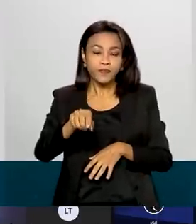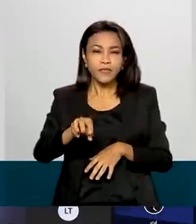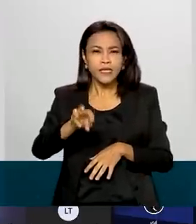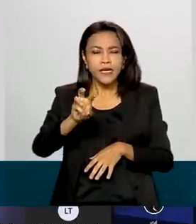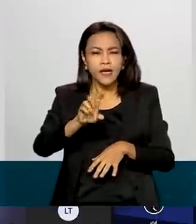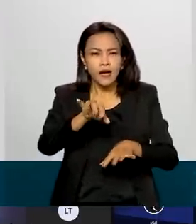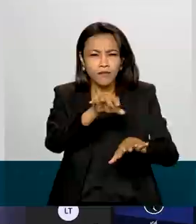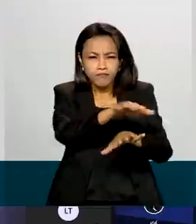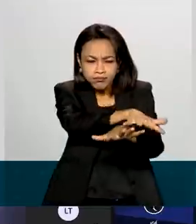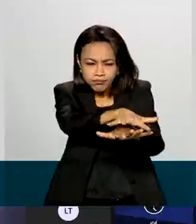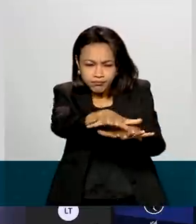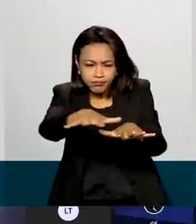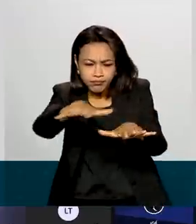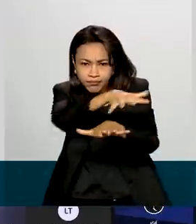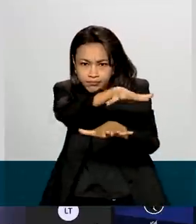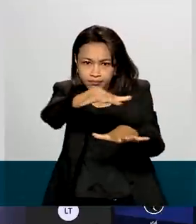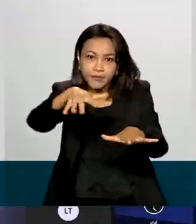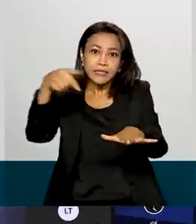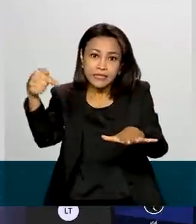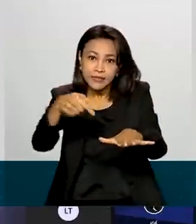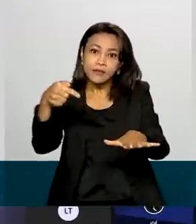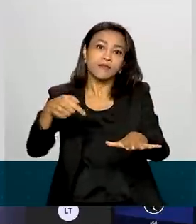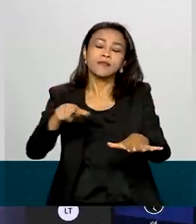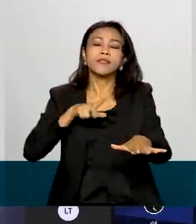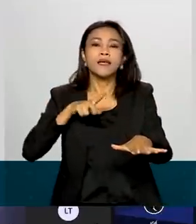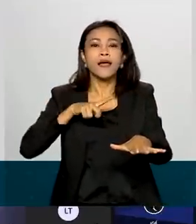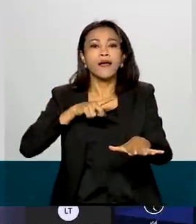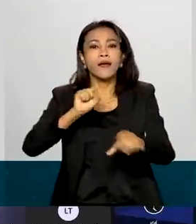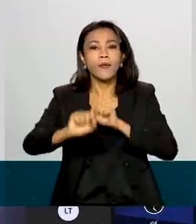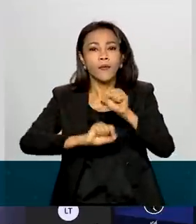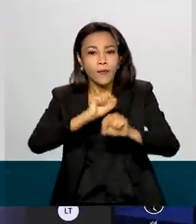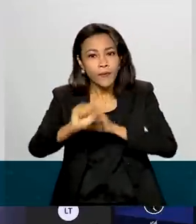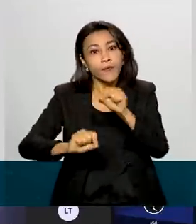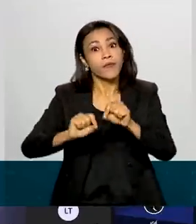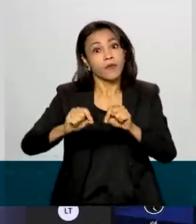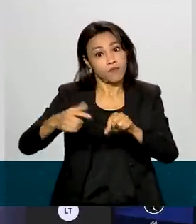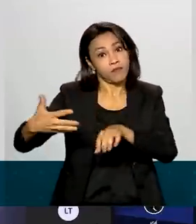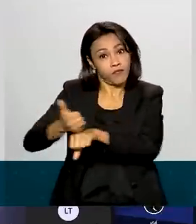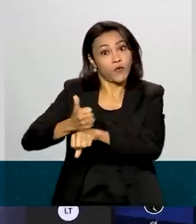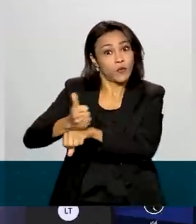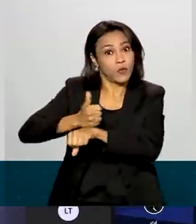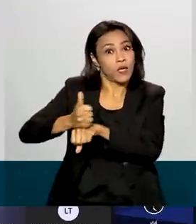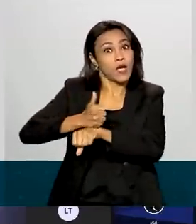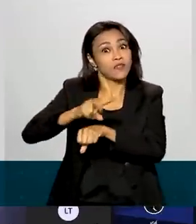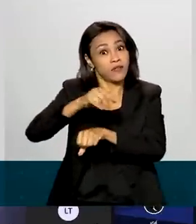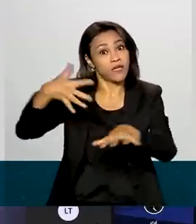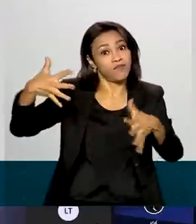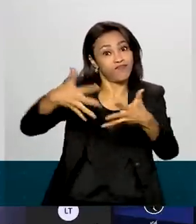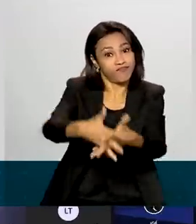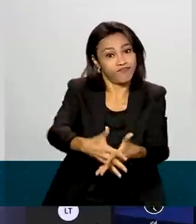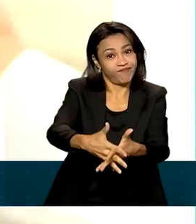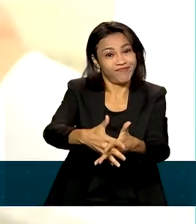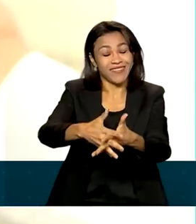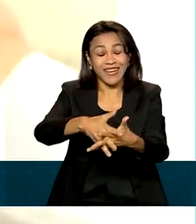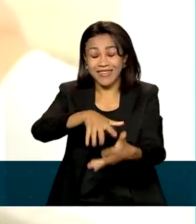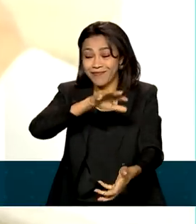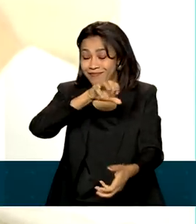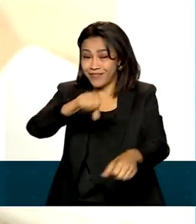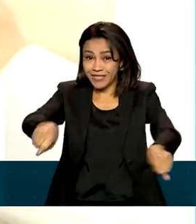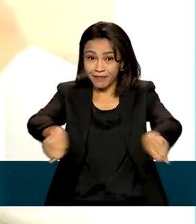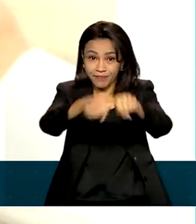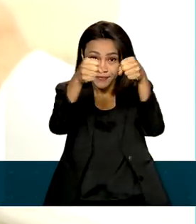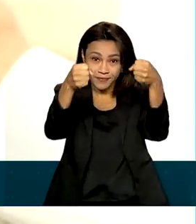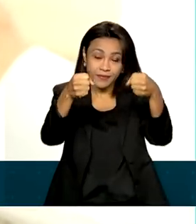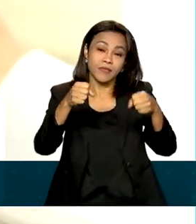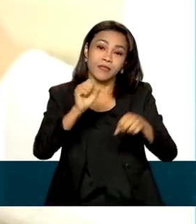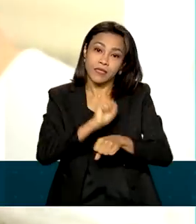emissoras de TV que tem FSS na localidade, que são estações satelitais terrenas profissionais, sofrerão interferência, então seria um caos. A internet